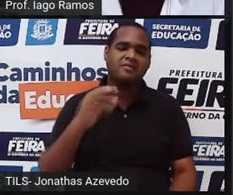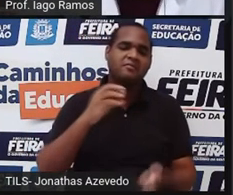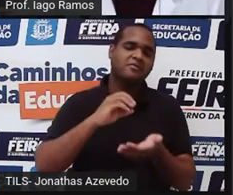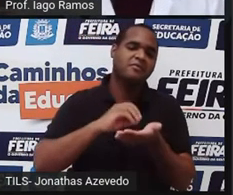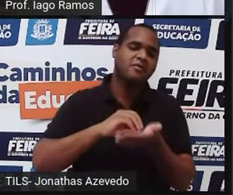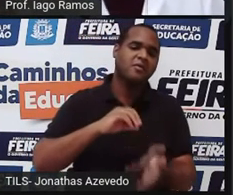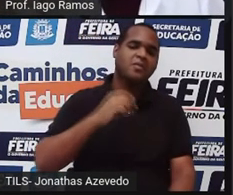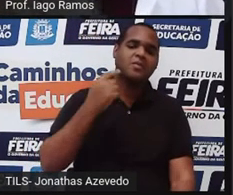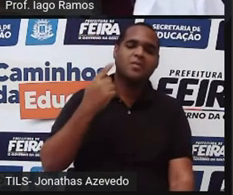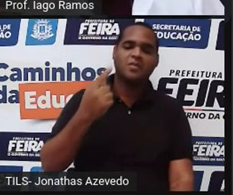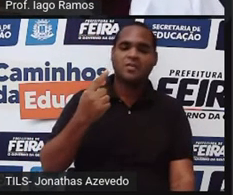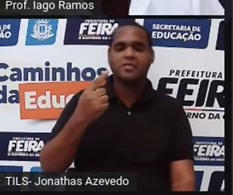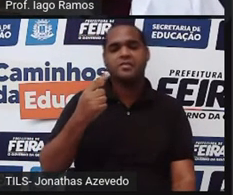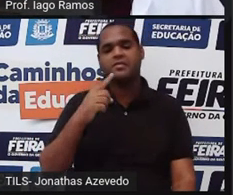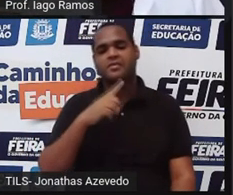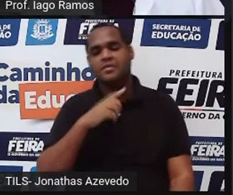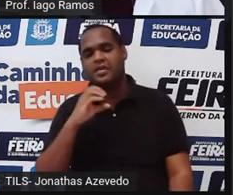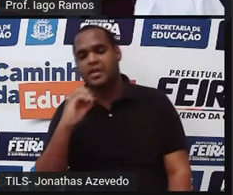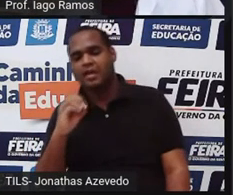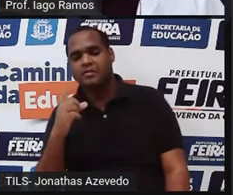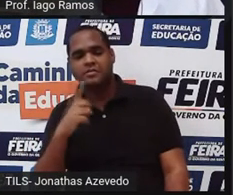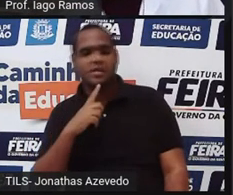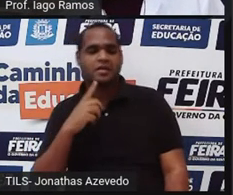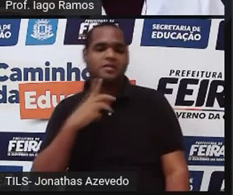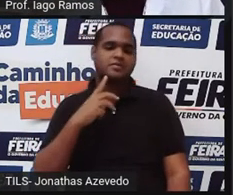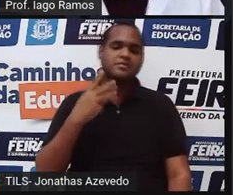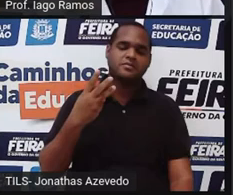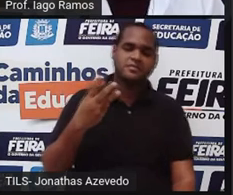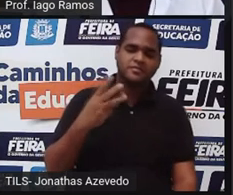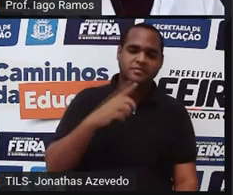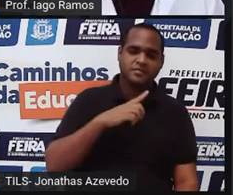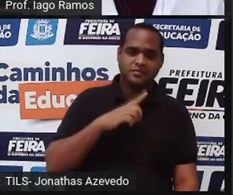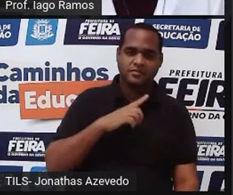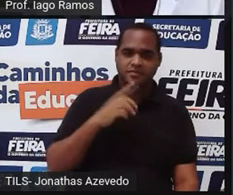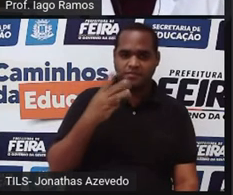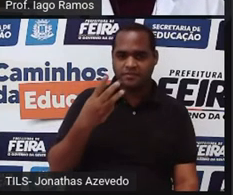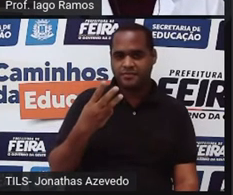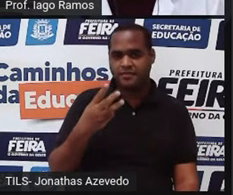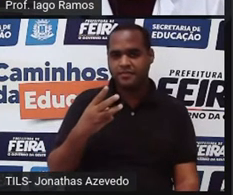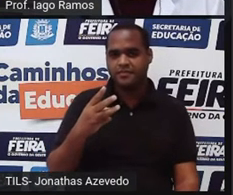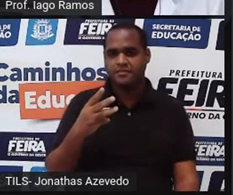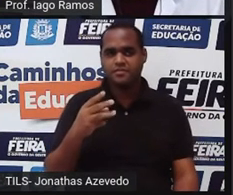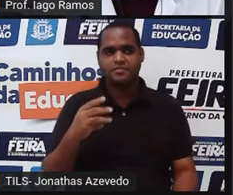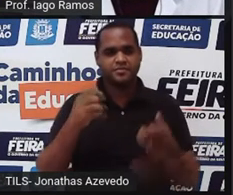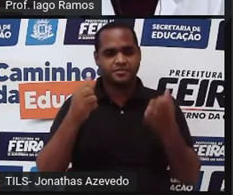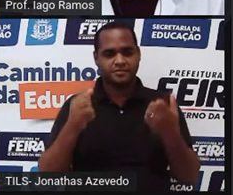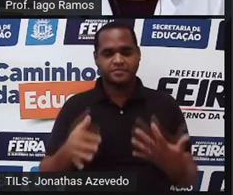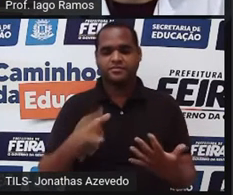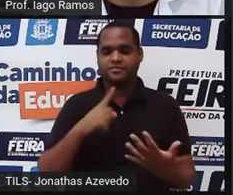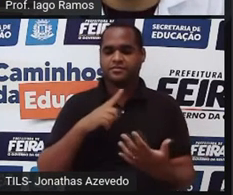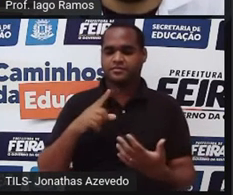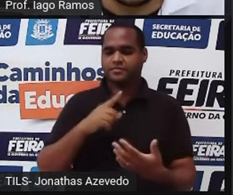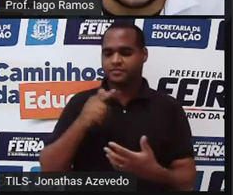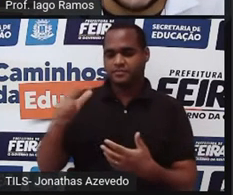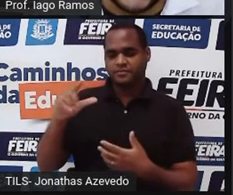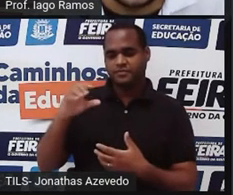sobrando 1, colocando 0, dando 3. Aquele 3 ali aparece depois da vírgula